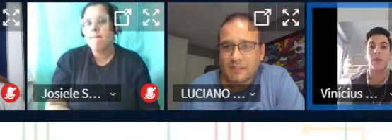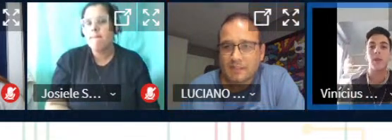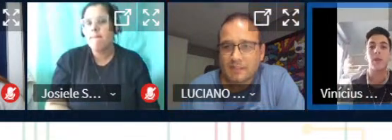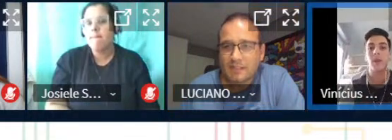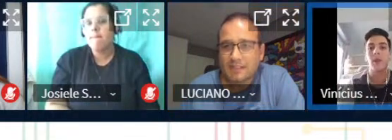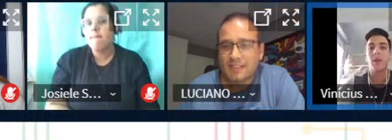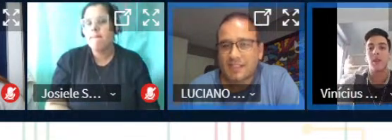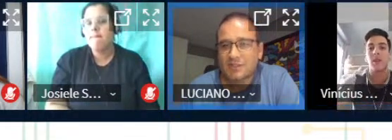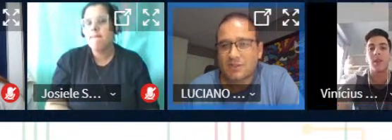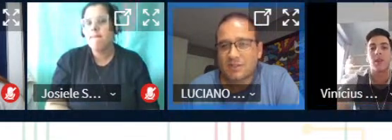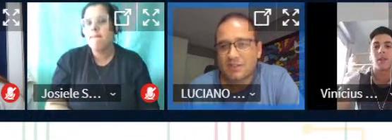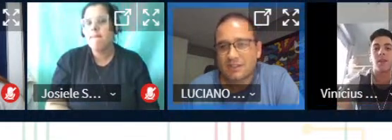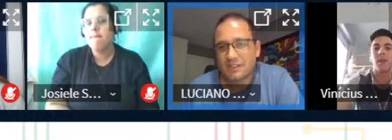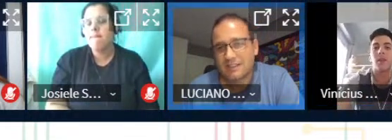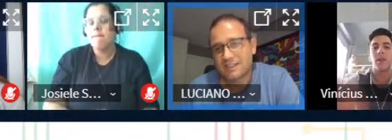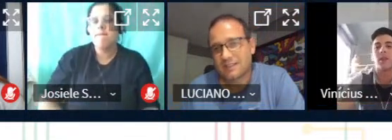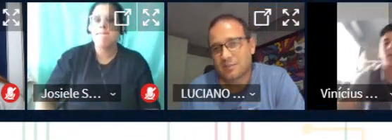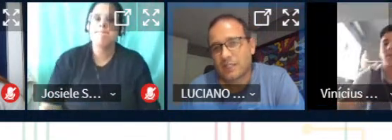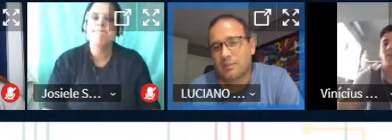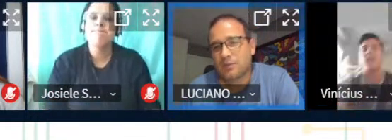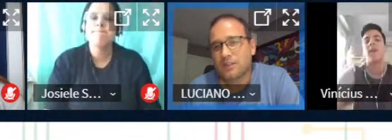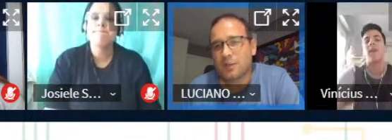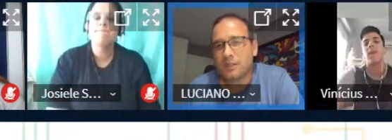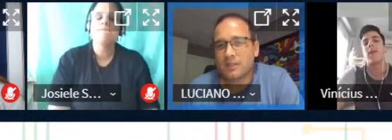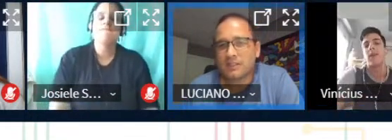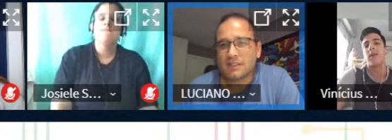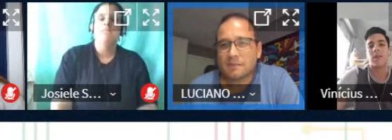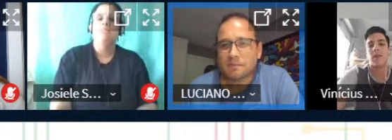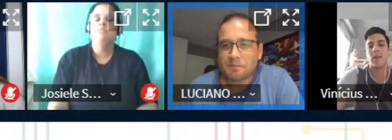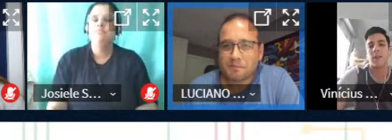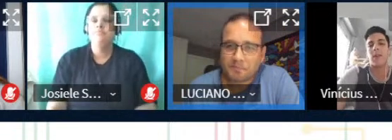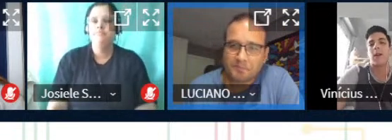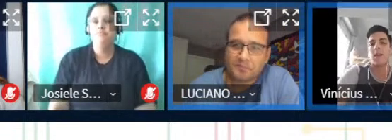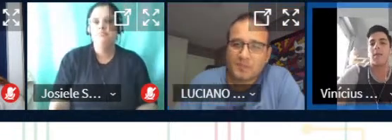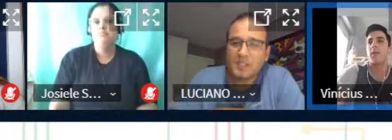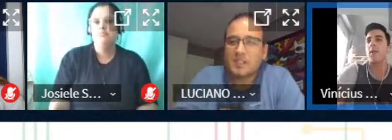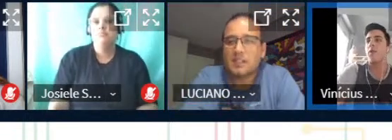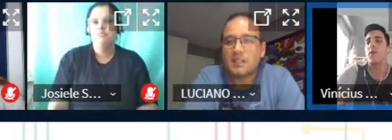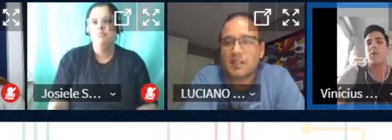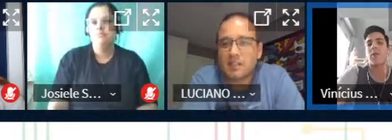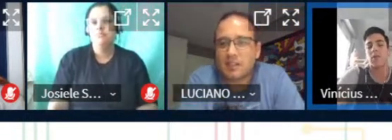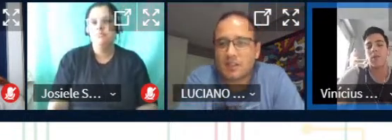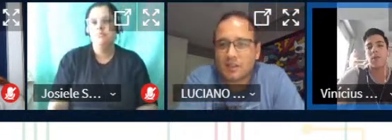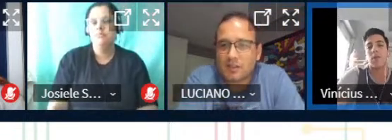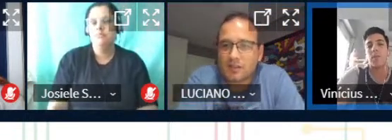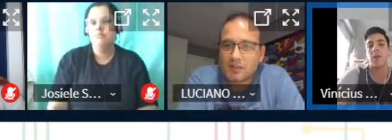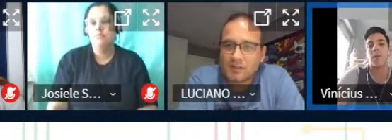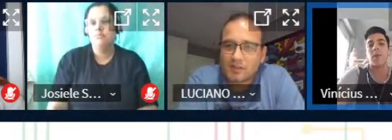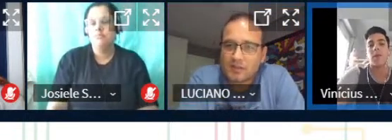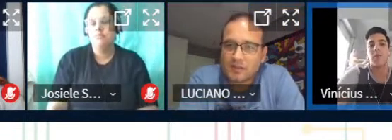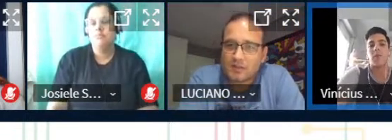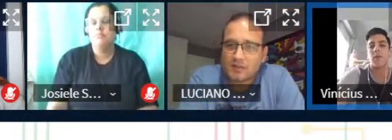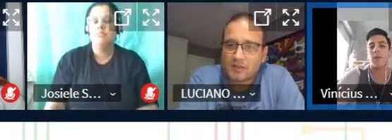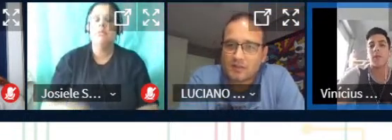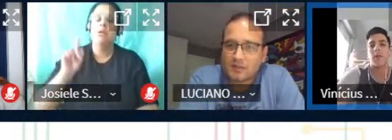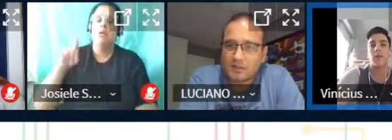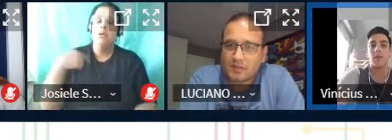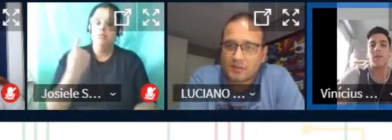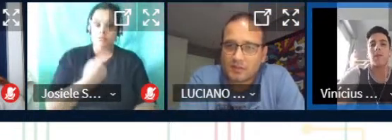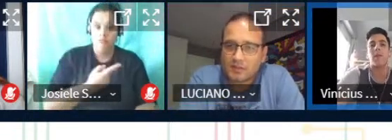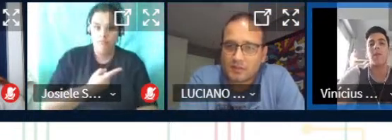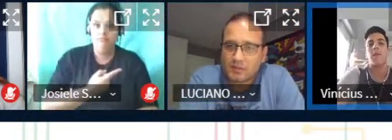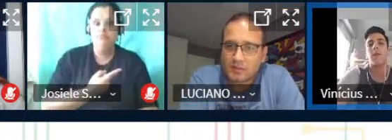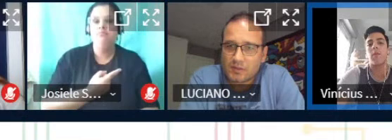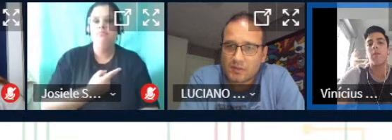cortou aqui isso pode repetir o final para nós assim assim que nós nós pegamos então